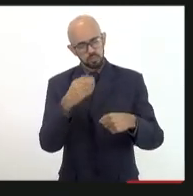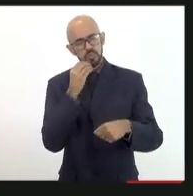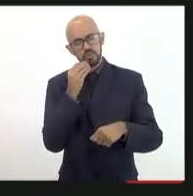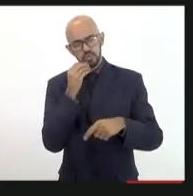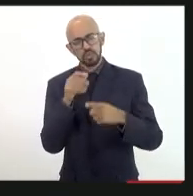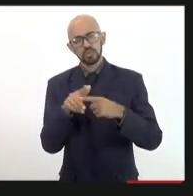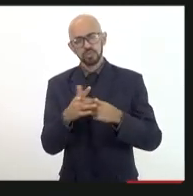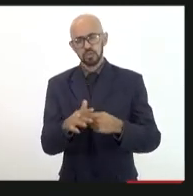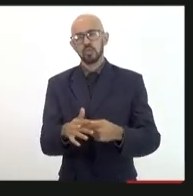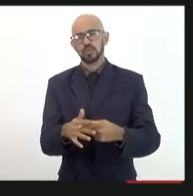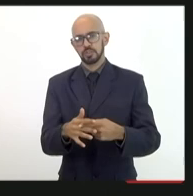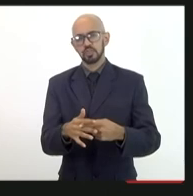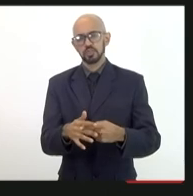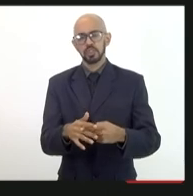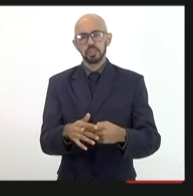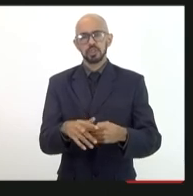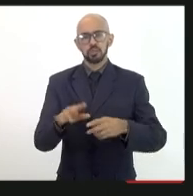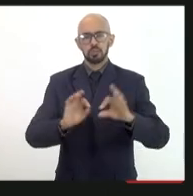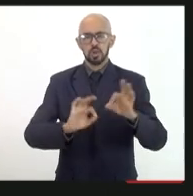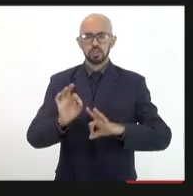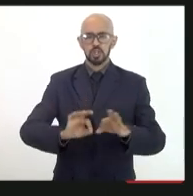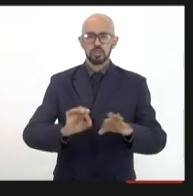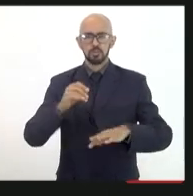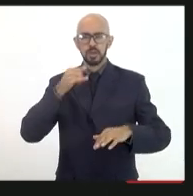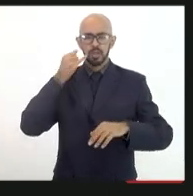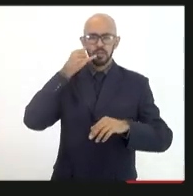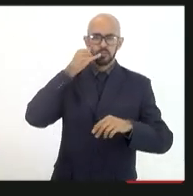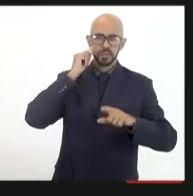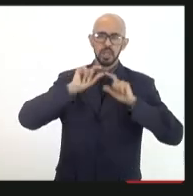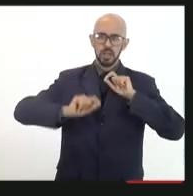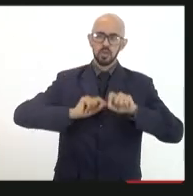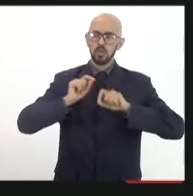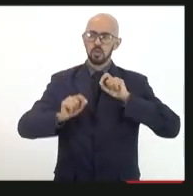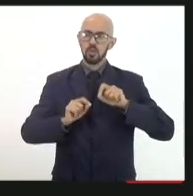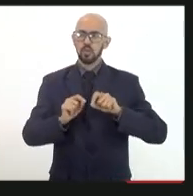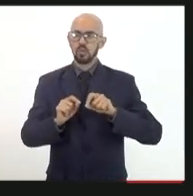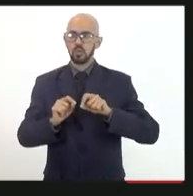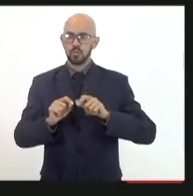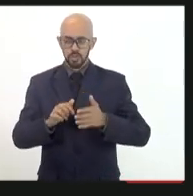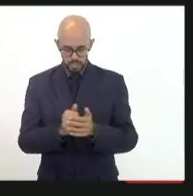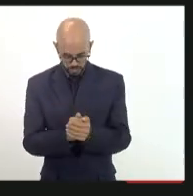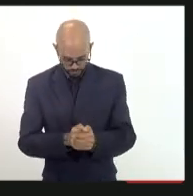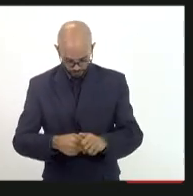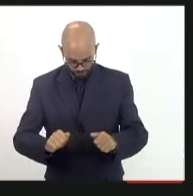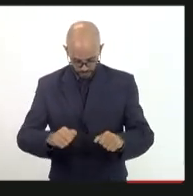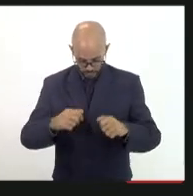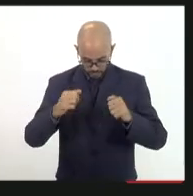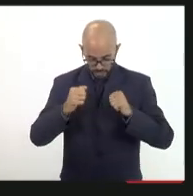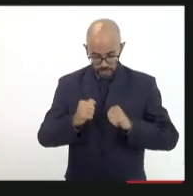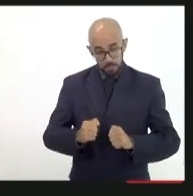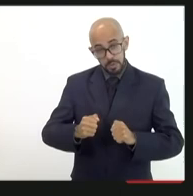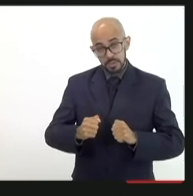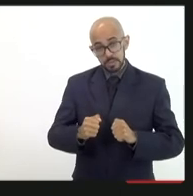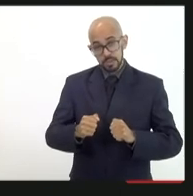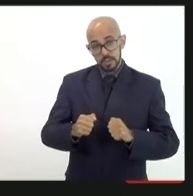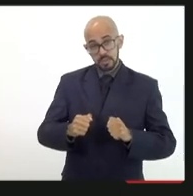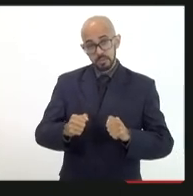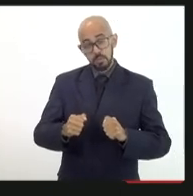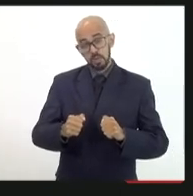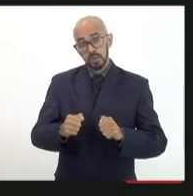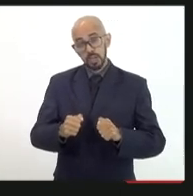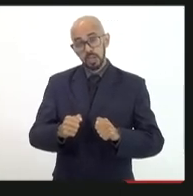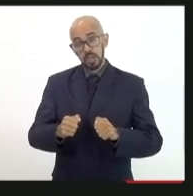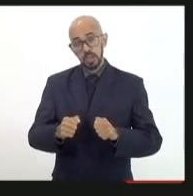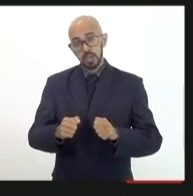feita no projeto para que não haja essa esse poder demasiado um poder executivo